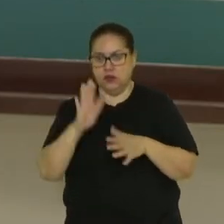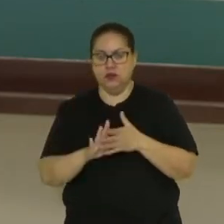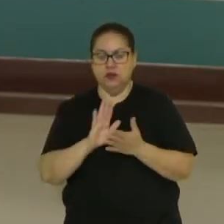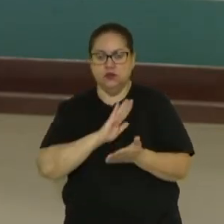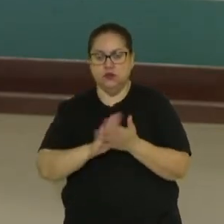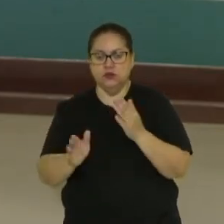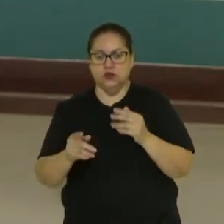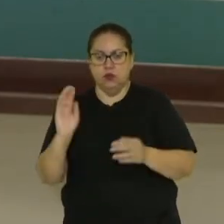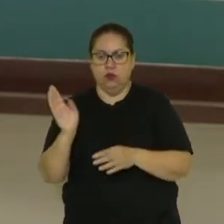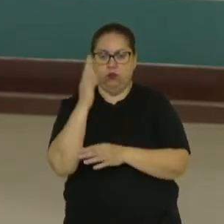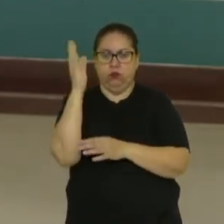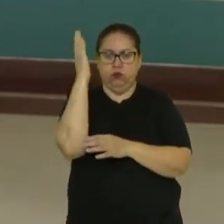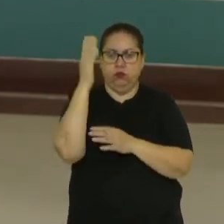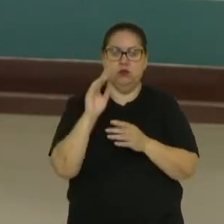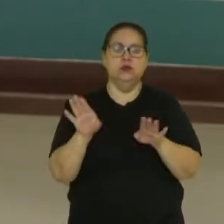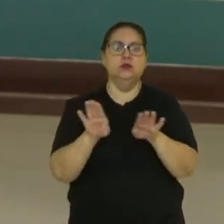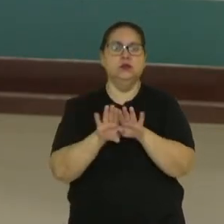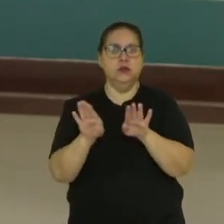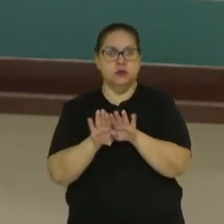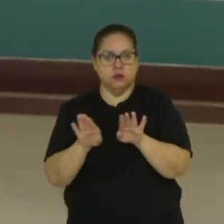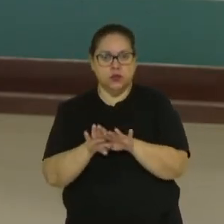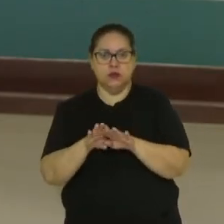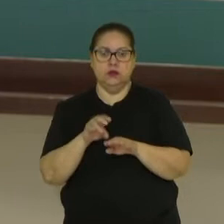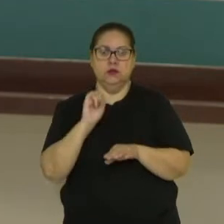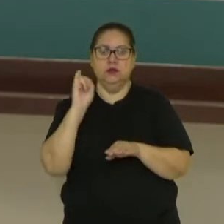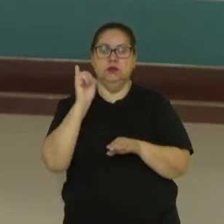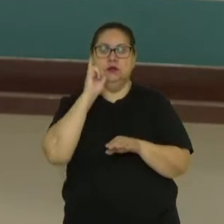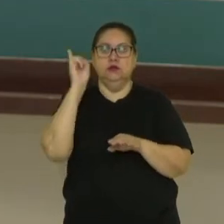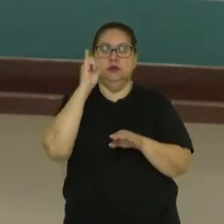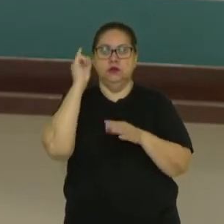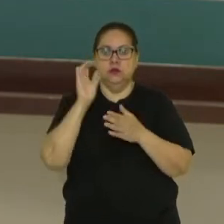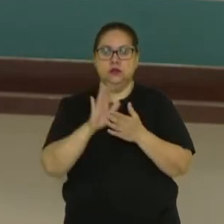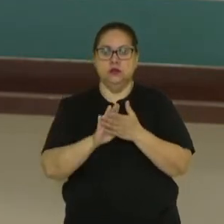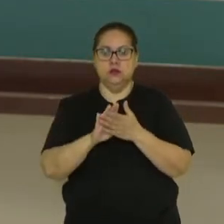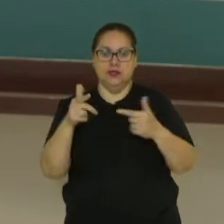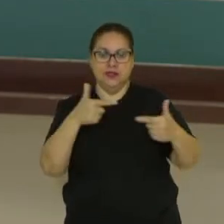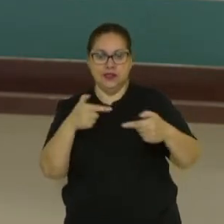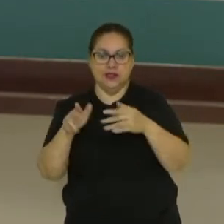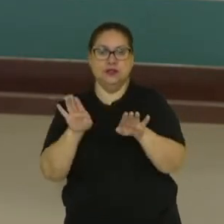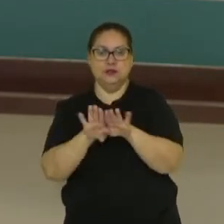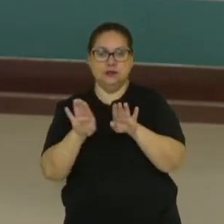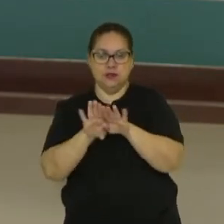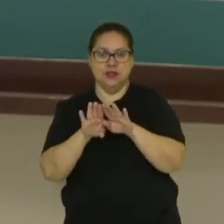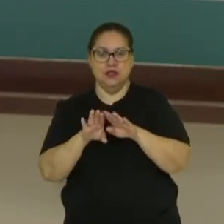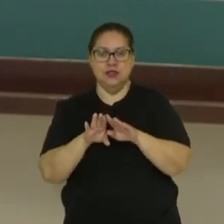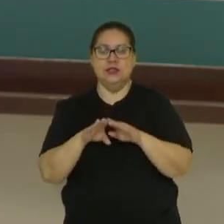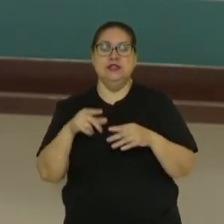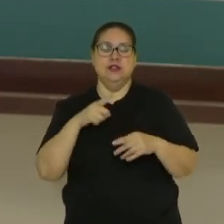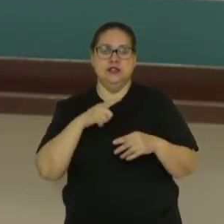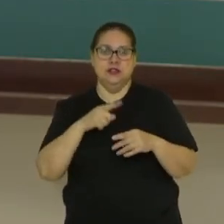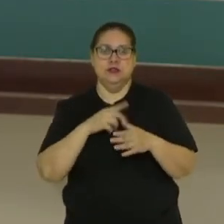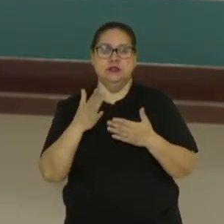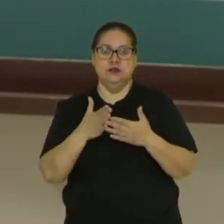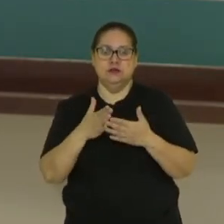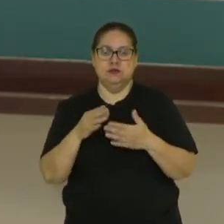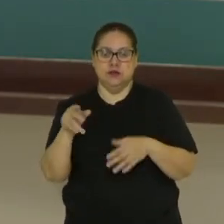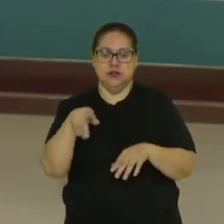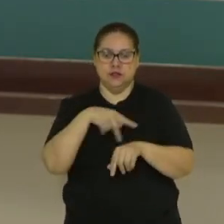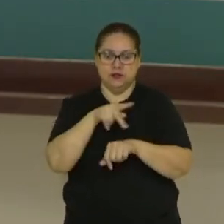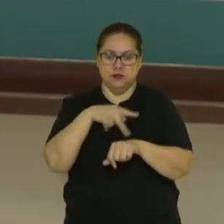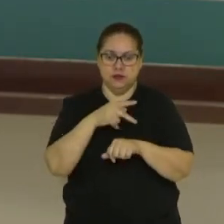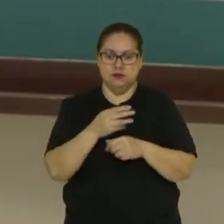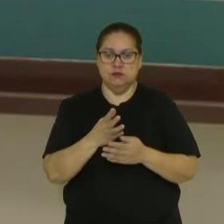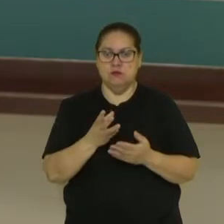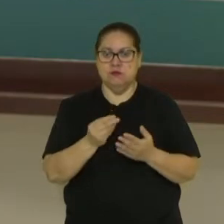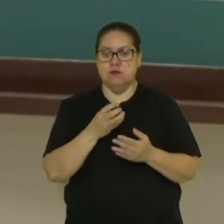fugindo de furacão. Assim como também, principalmente, da guerra civil que assola, né? Ou assolou esse país durante